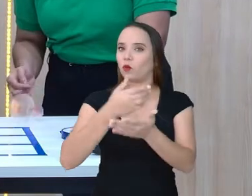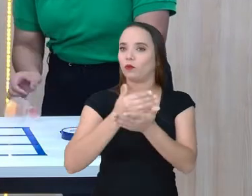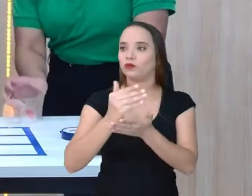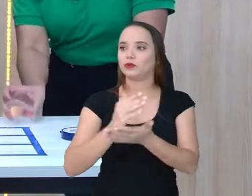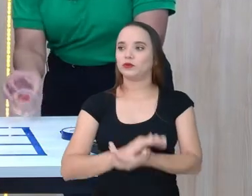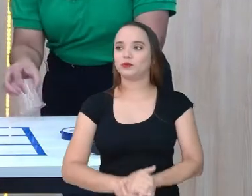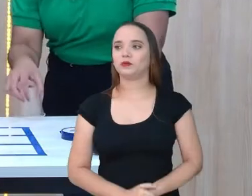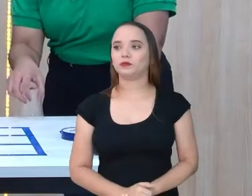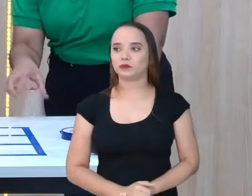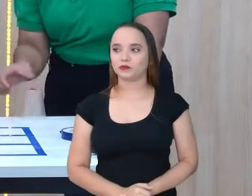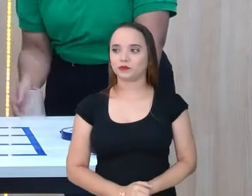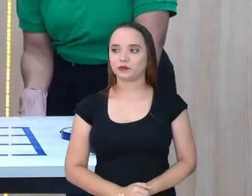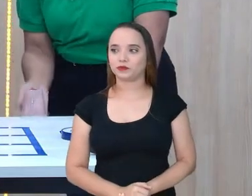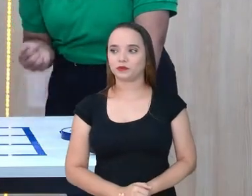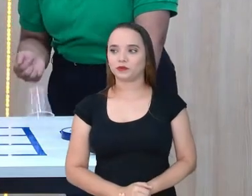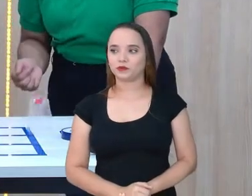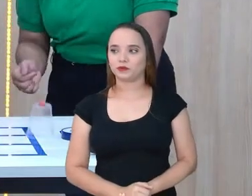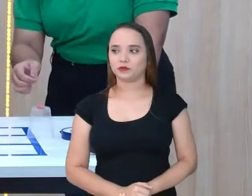já. Ó, vê.